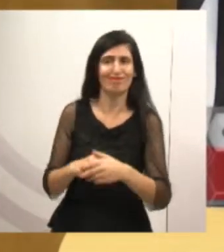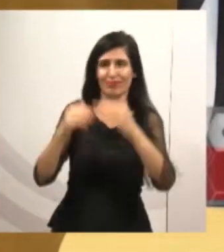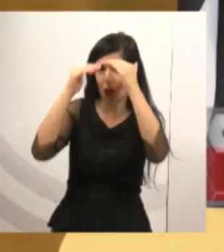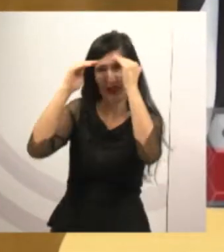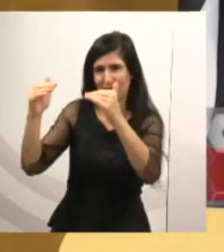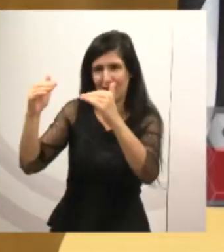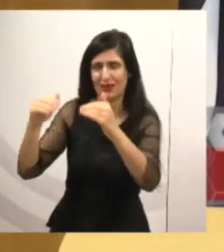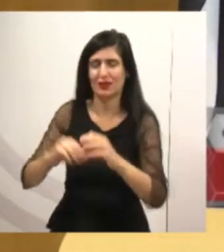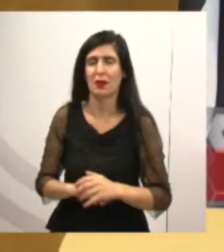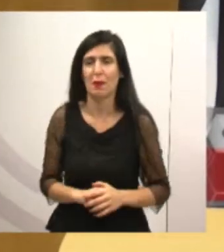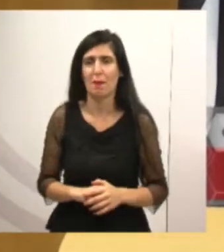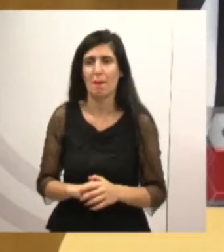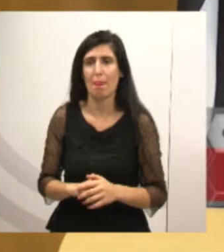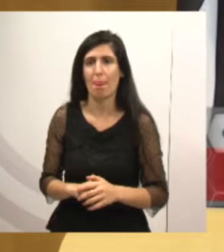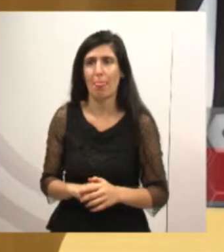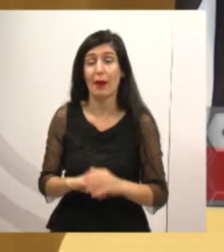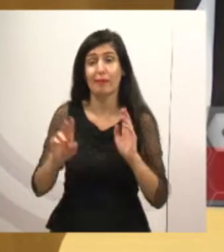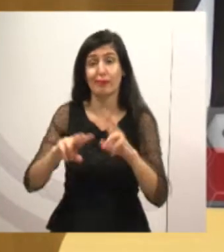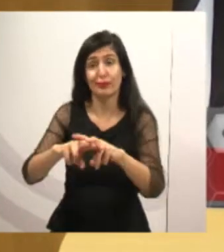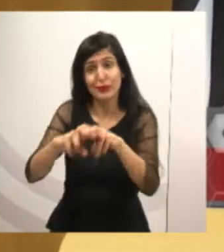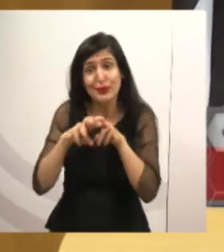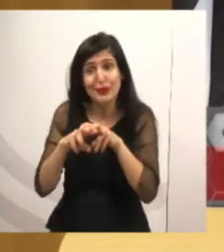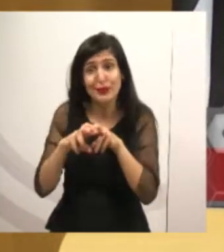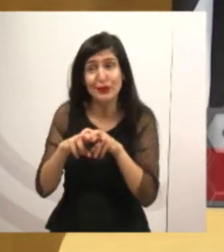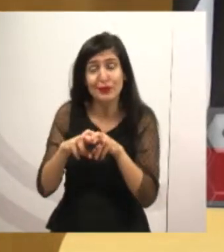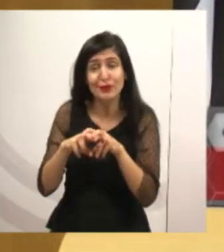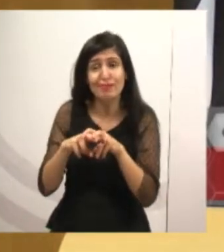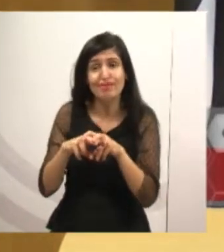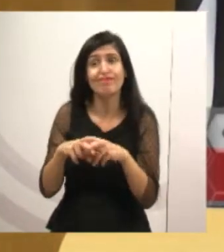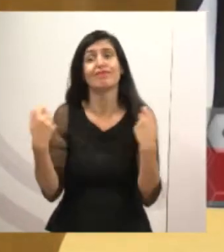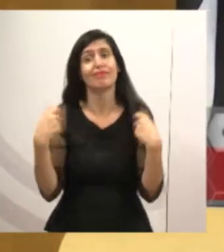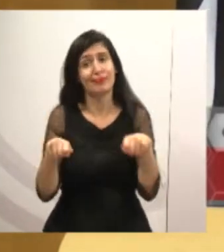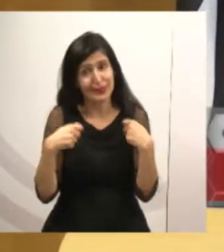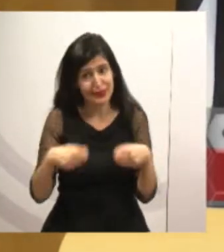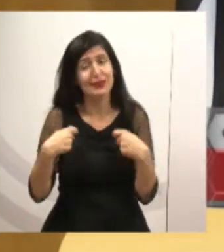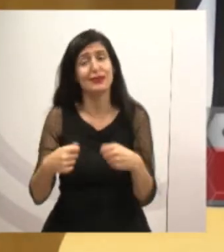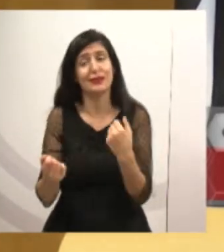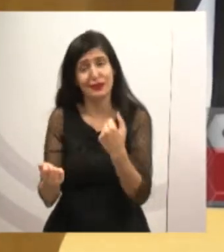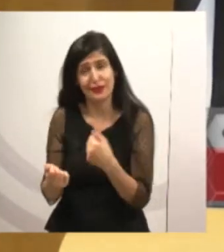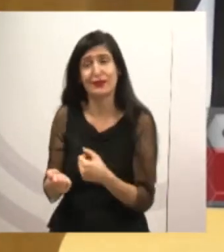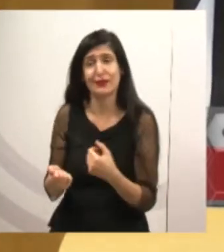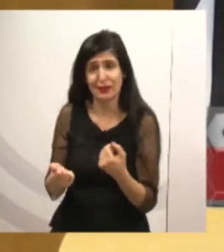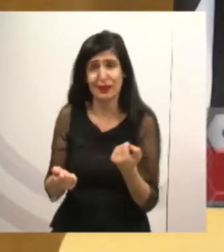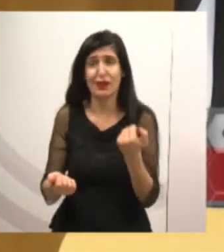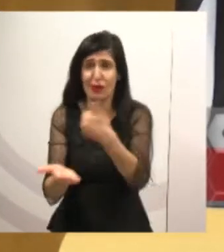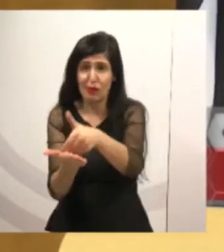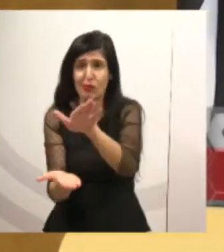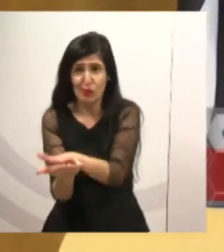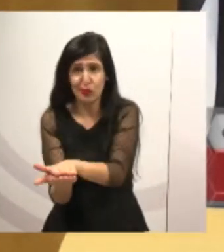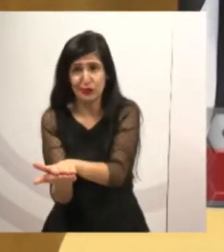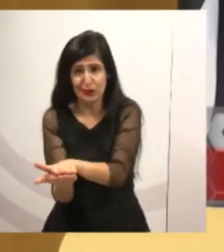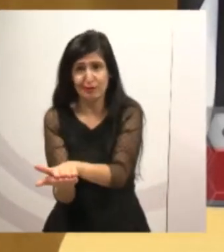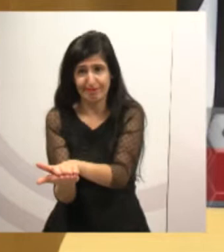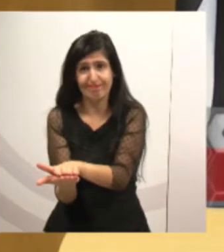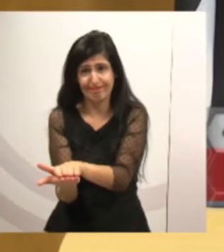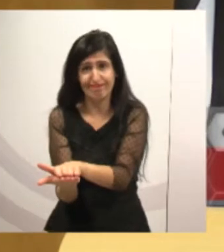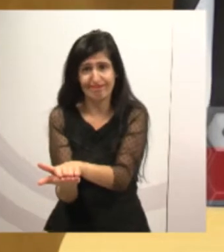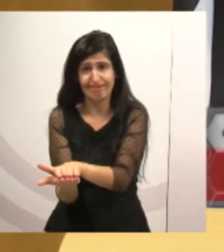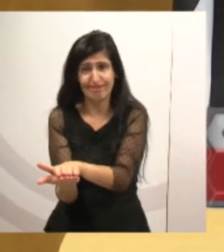respeitam os limites de velocidade, então para preservar a vida tem que se botar radares, redutores de velocidade,